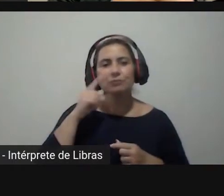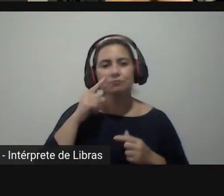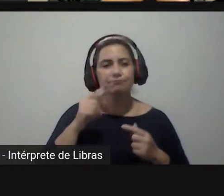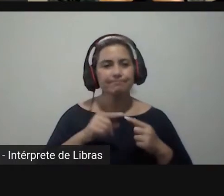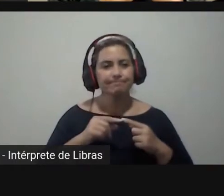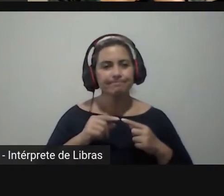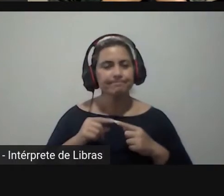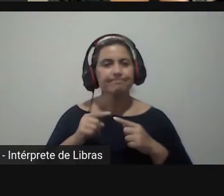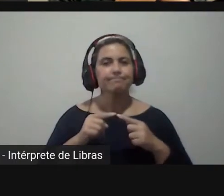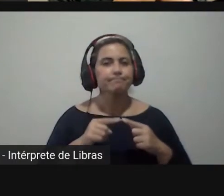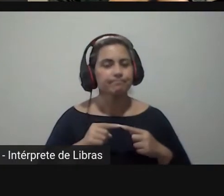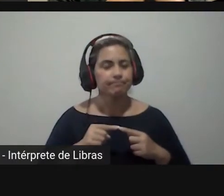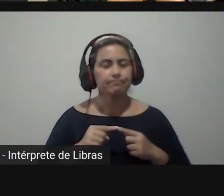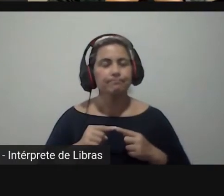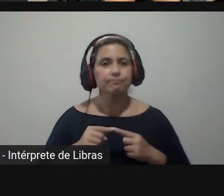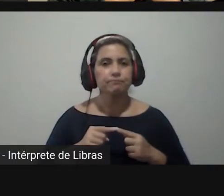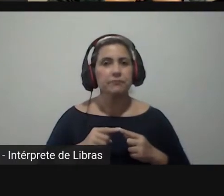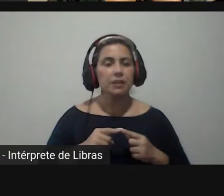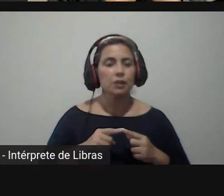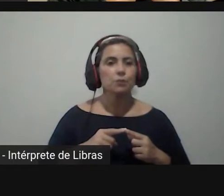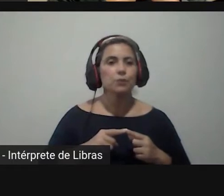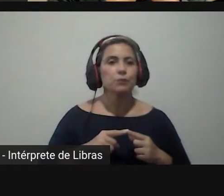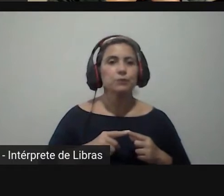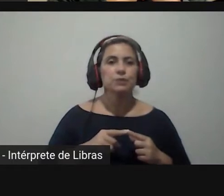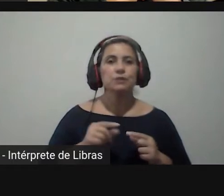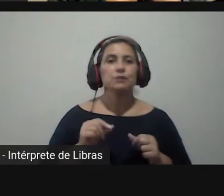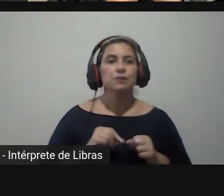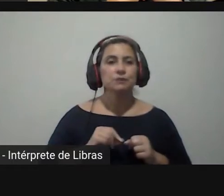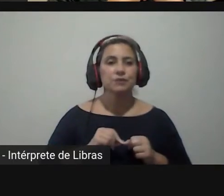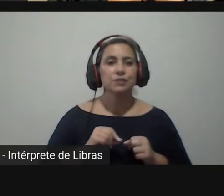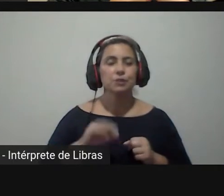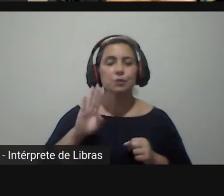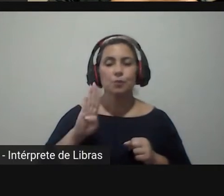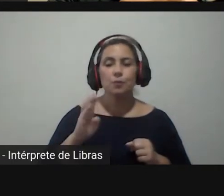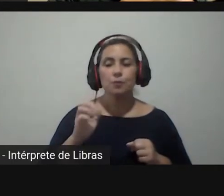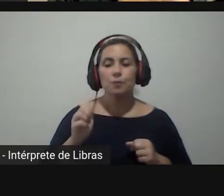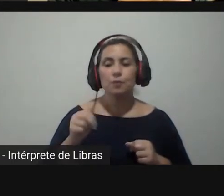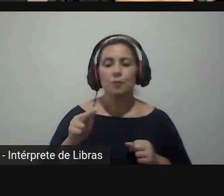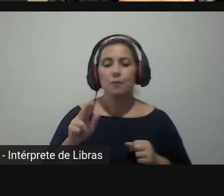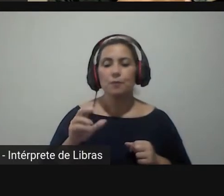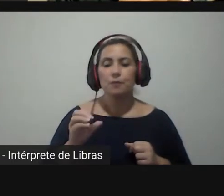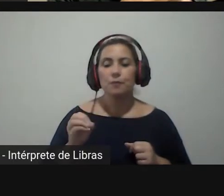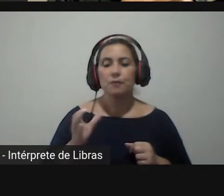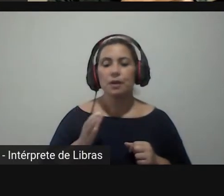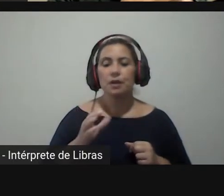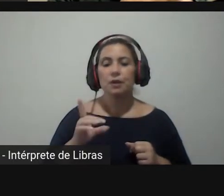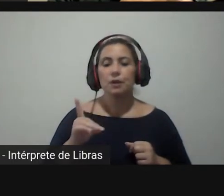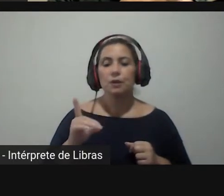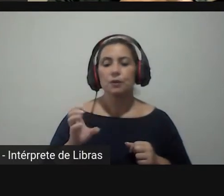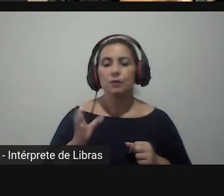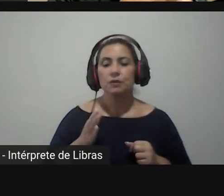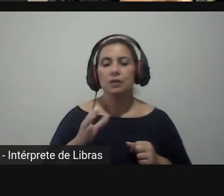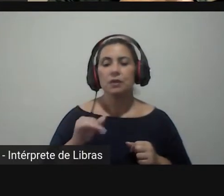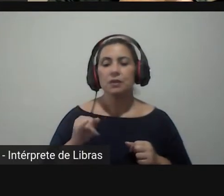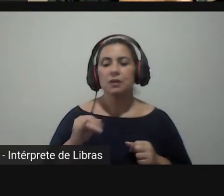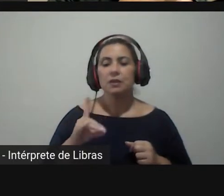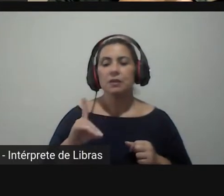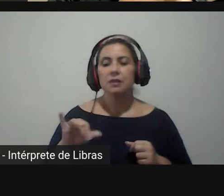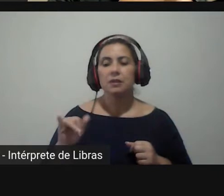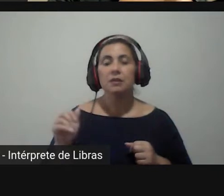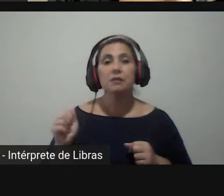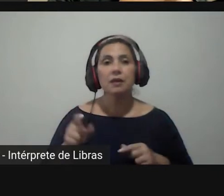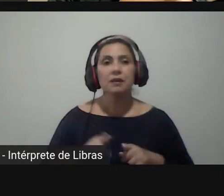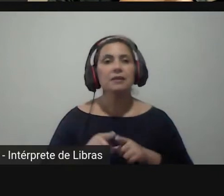as observações que eu fiz aqui para o banco de ideias tem a ver com a nossa modéstia com a nossa com o